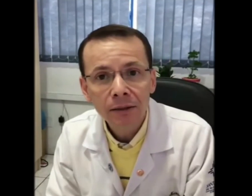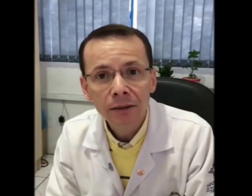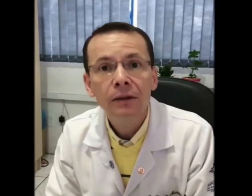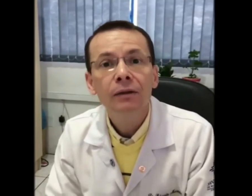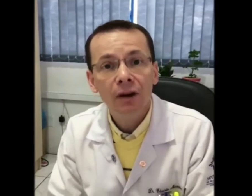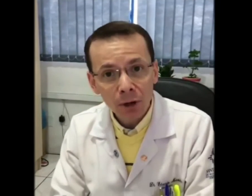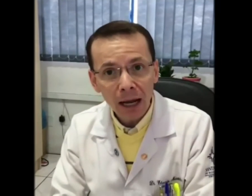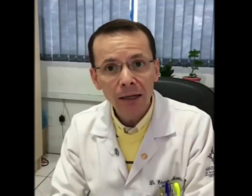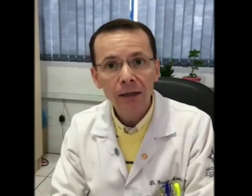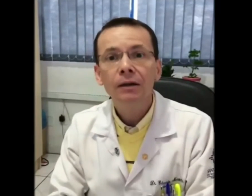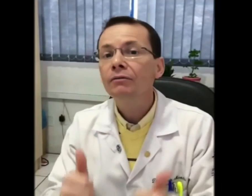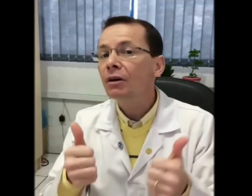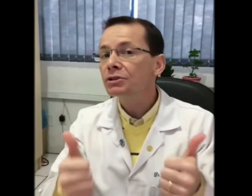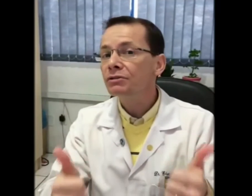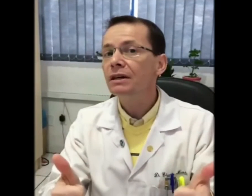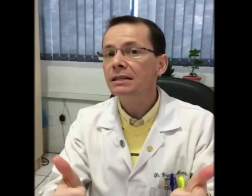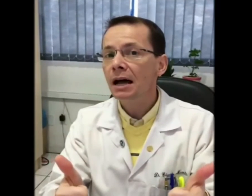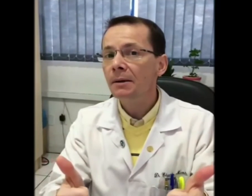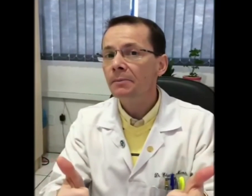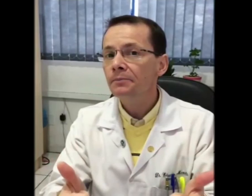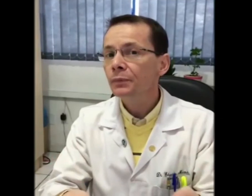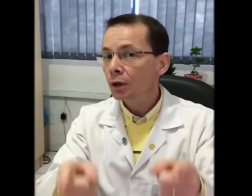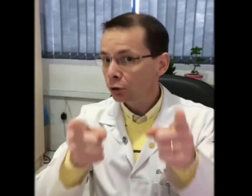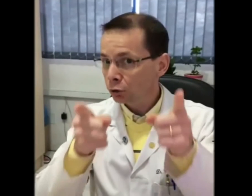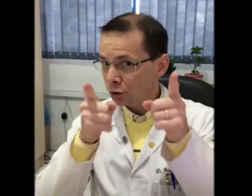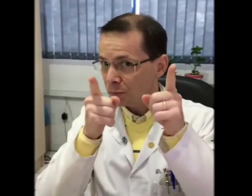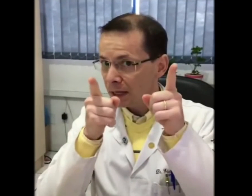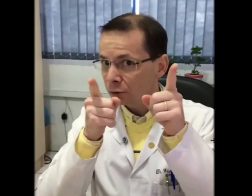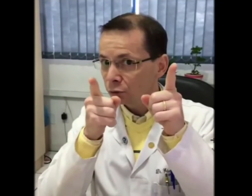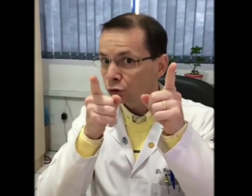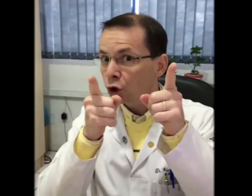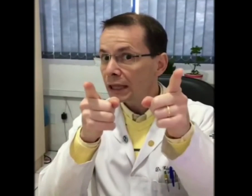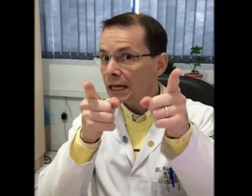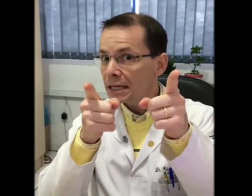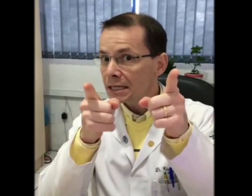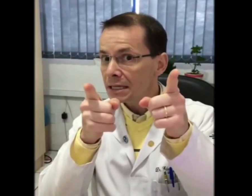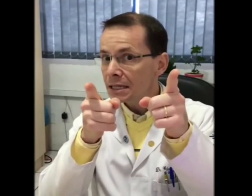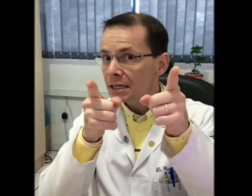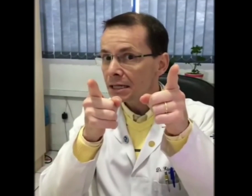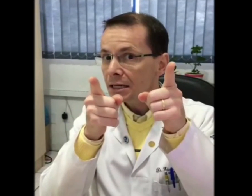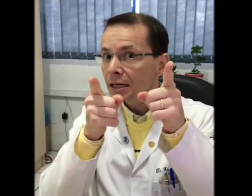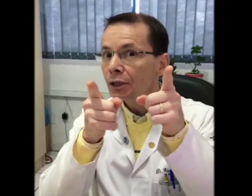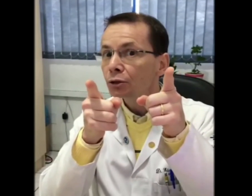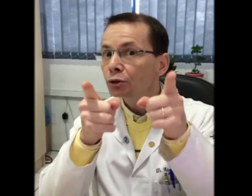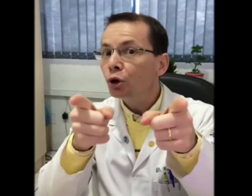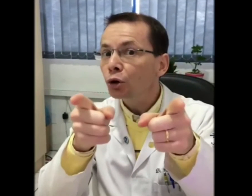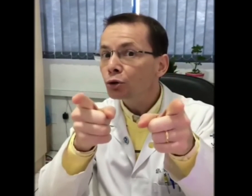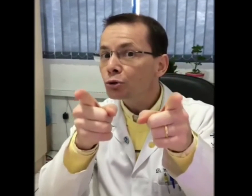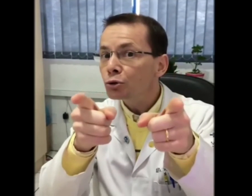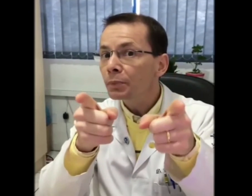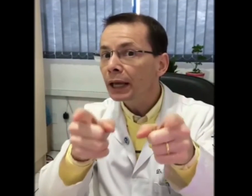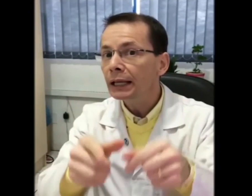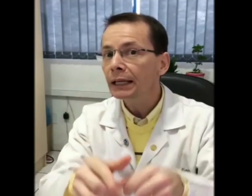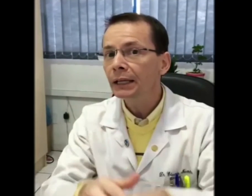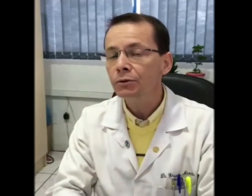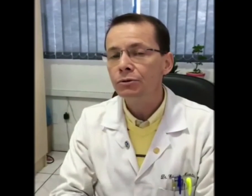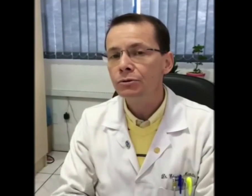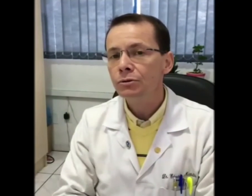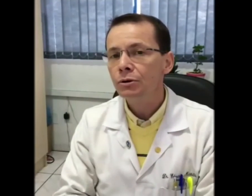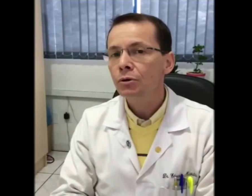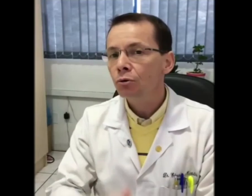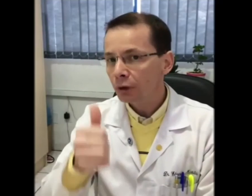gripe tem. Vamos lá. Vamos se vacinar. Estou esperando todas e todos os